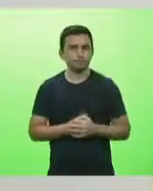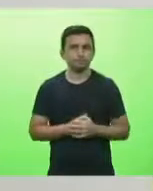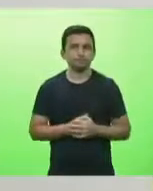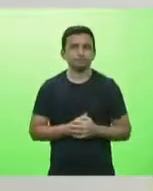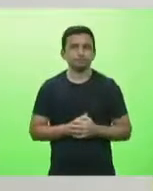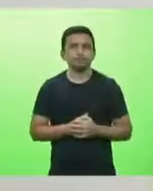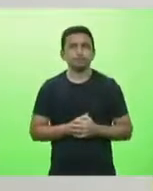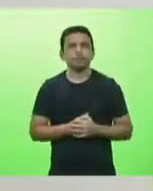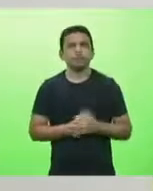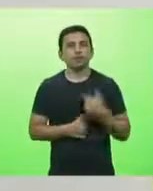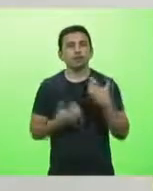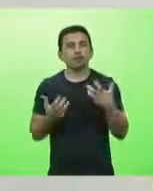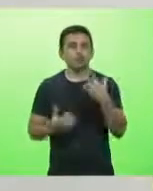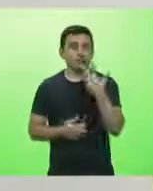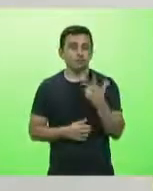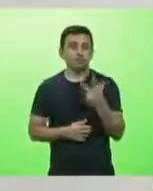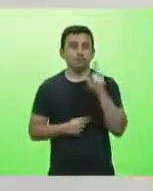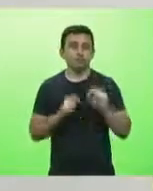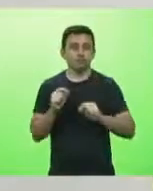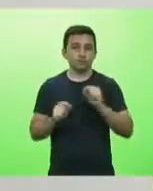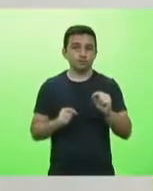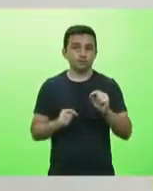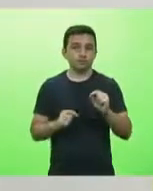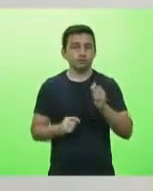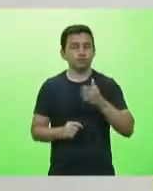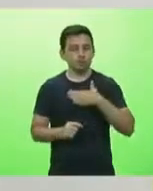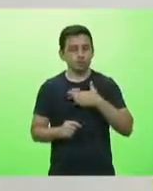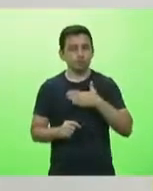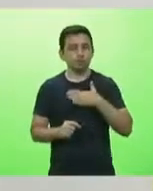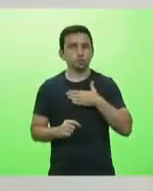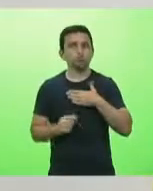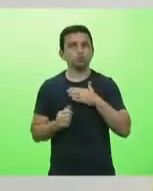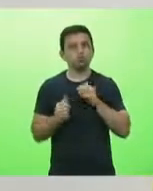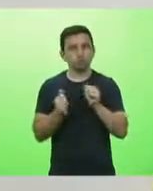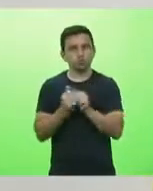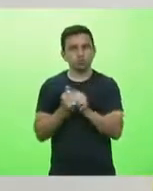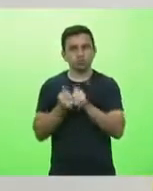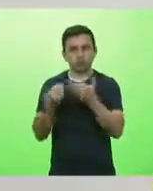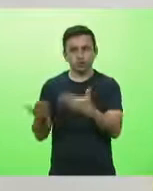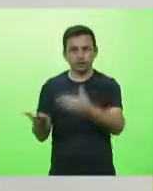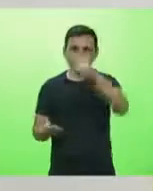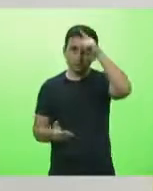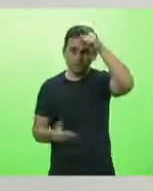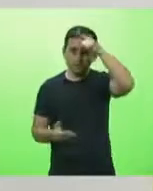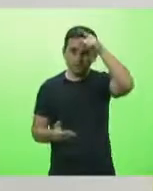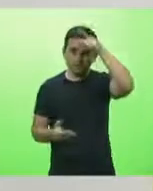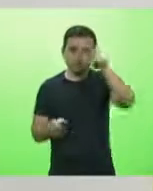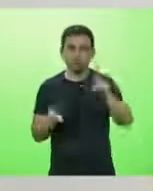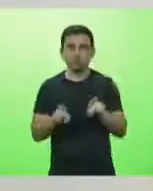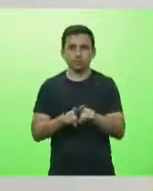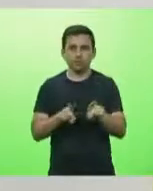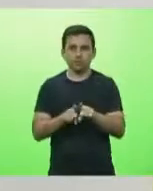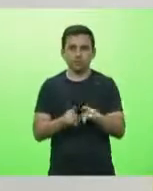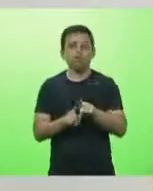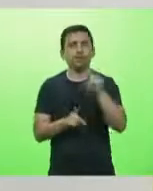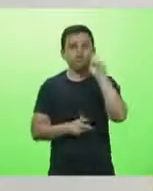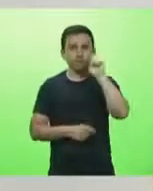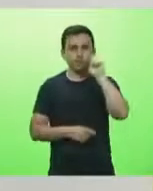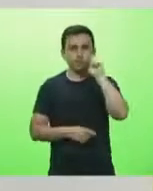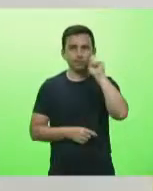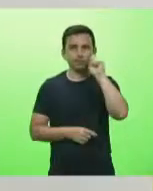eu quero colocar aqui a minha palavra também junto com, tanto com o deputado Sargento Lima, como também com a deputada Ana